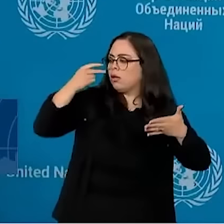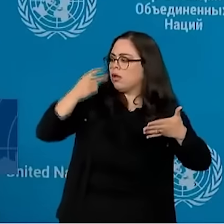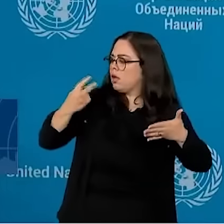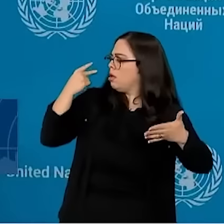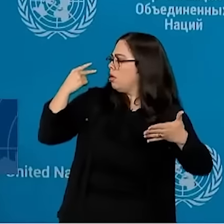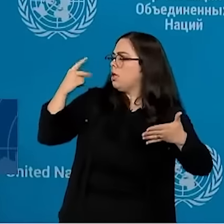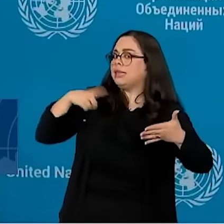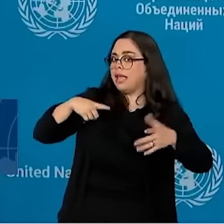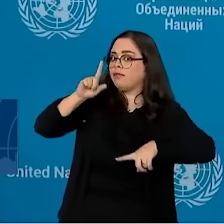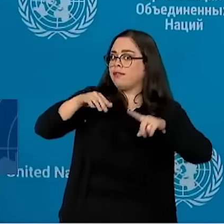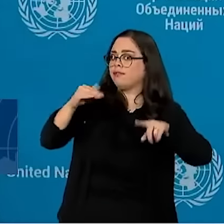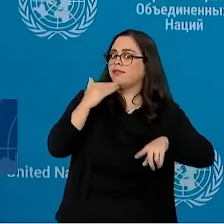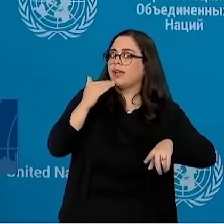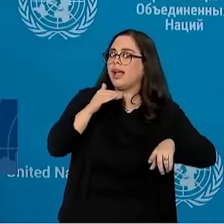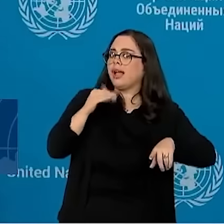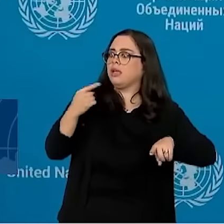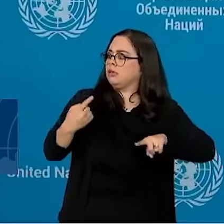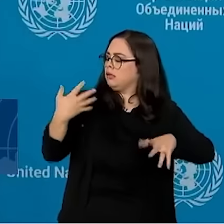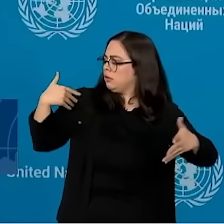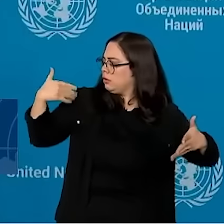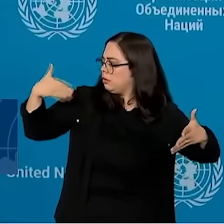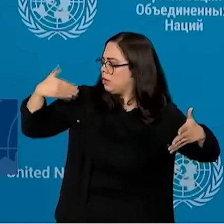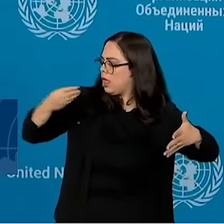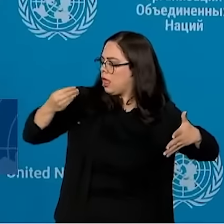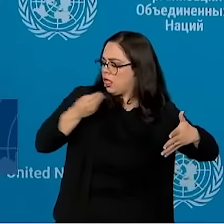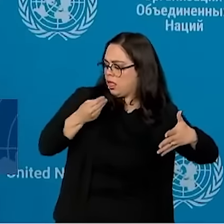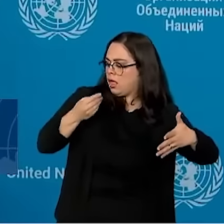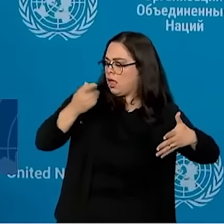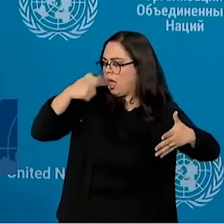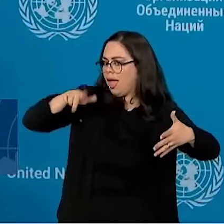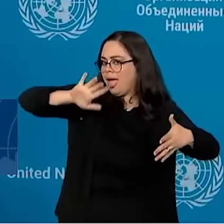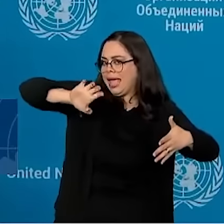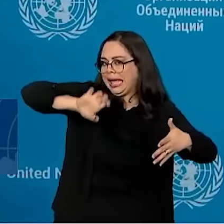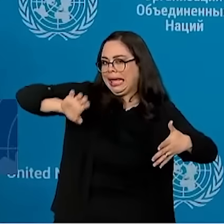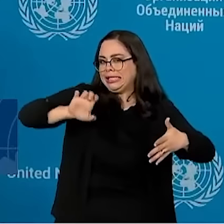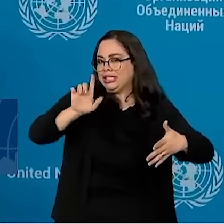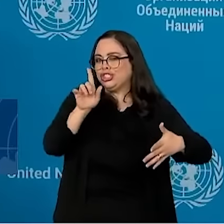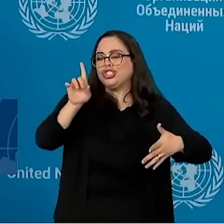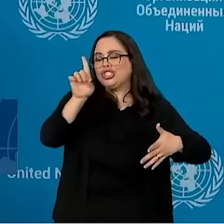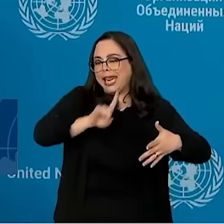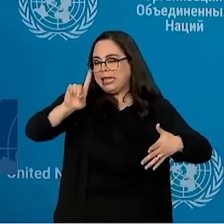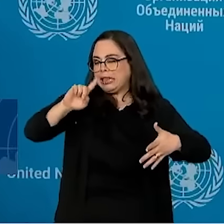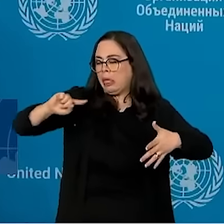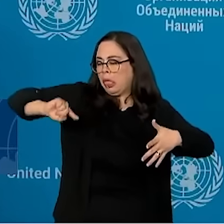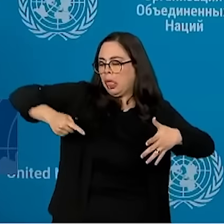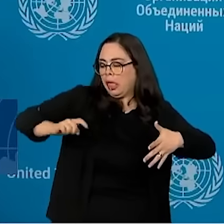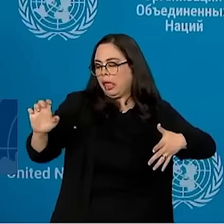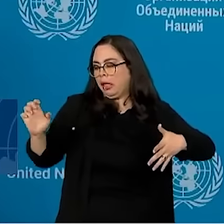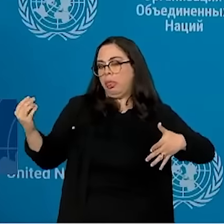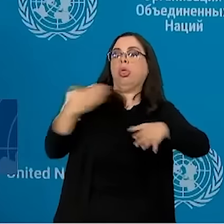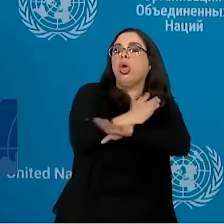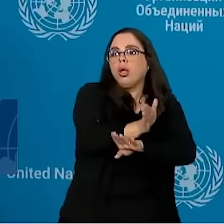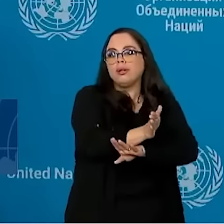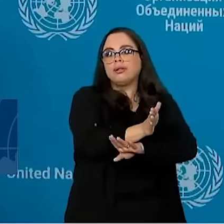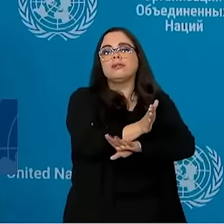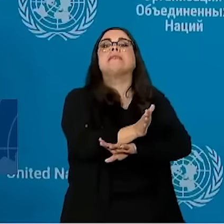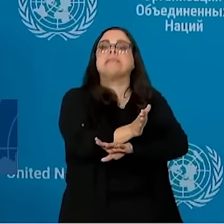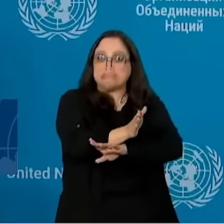cometeu uma falha que permitiu que pessoas extremistas e de extrema-direita